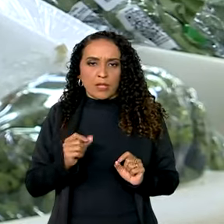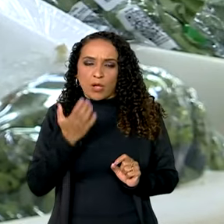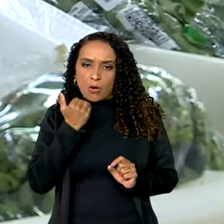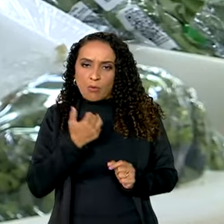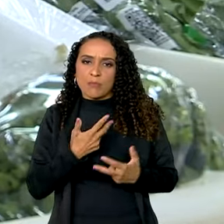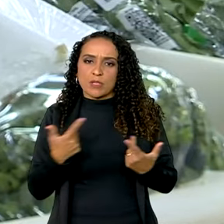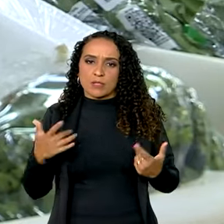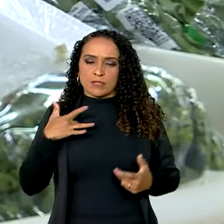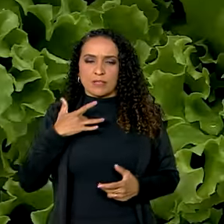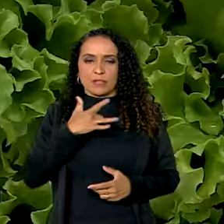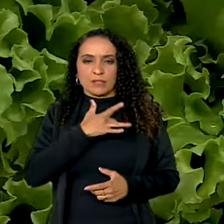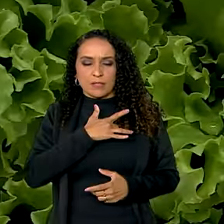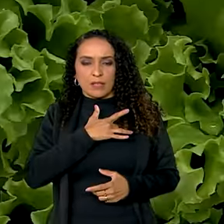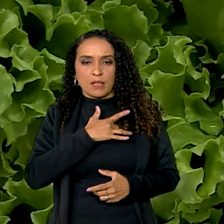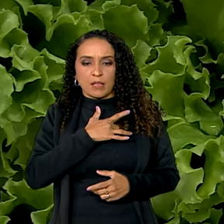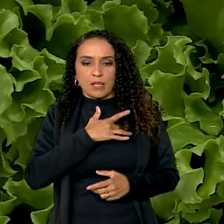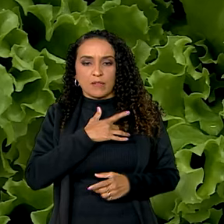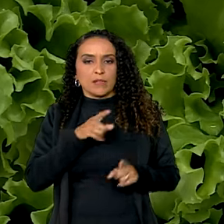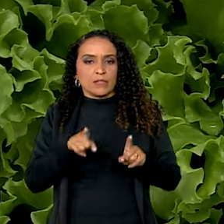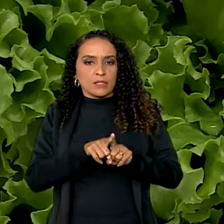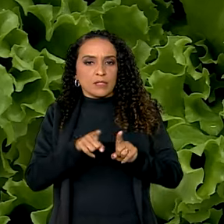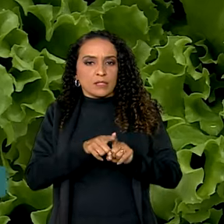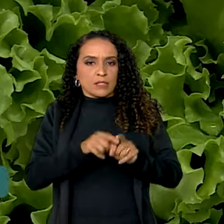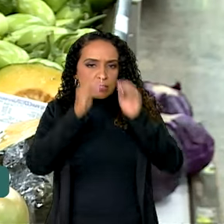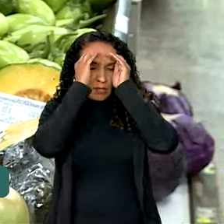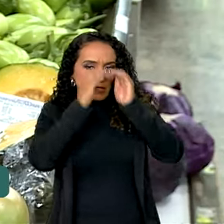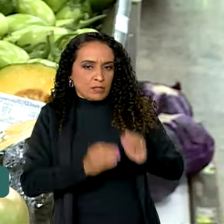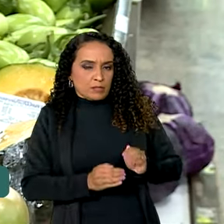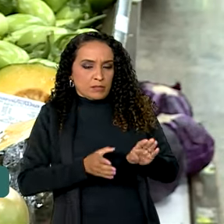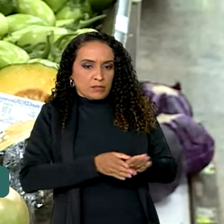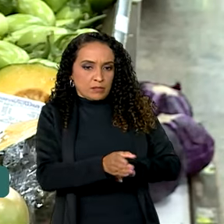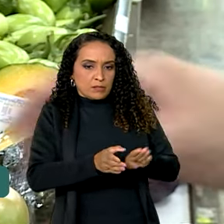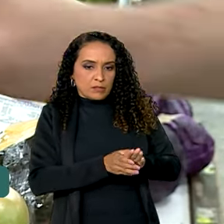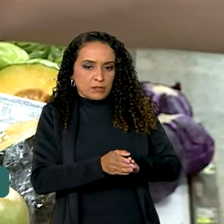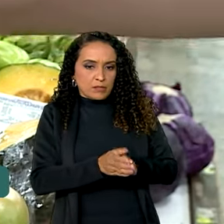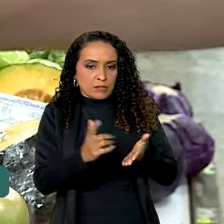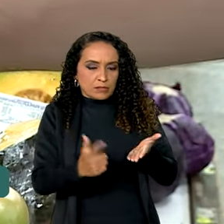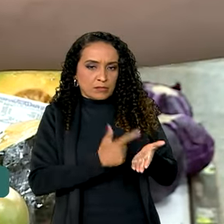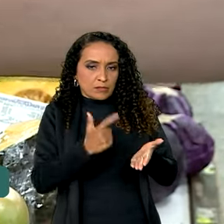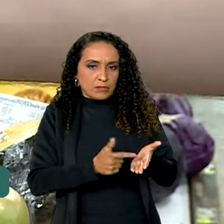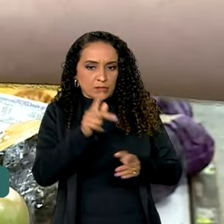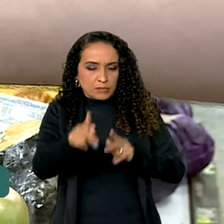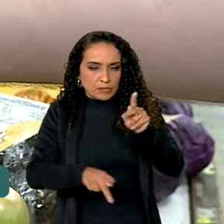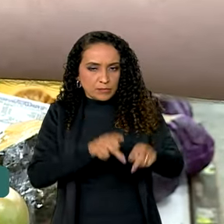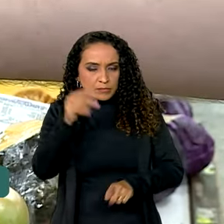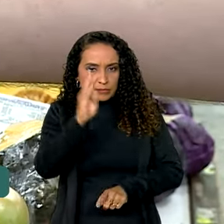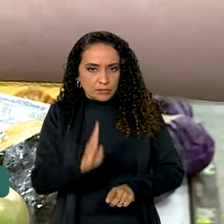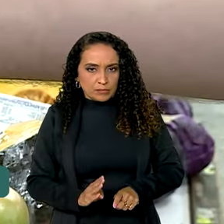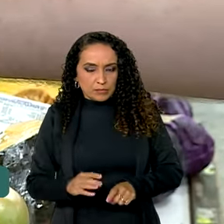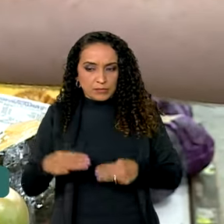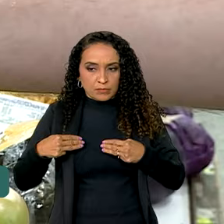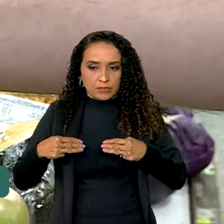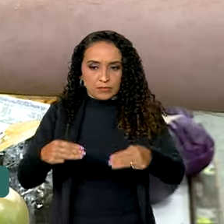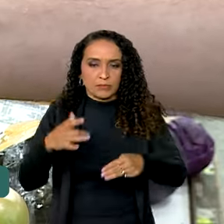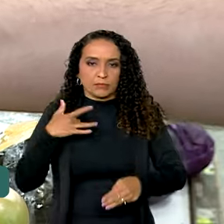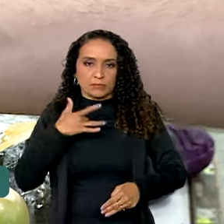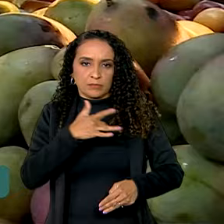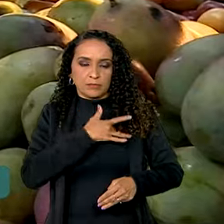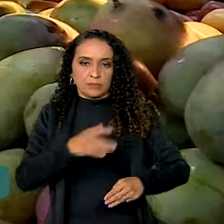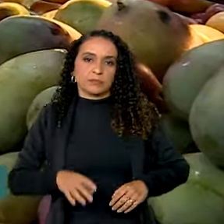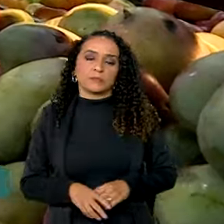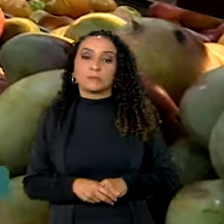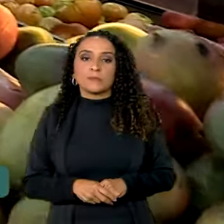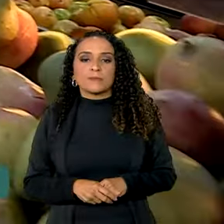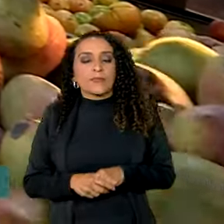alimentos saudáveis, seguindo as recomendações do Guia Alimentar para a População Brasileira do Ministério da Saúde.